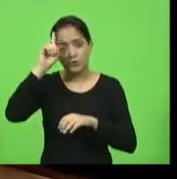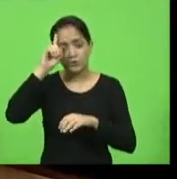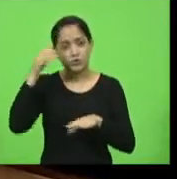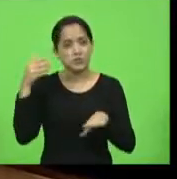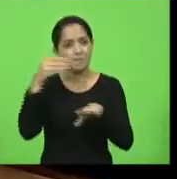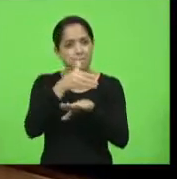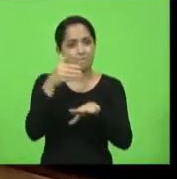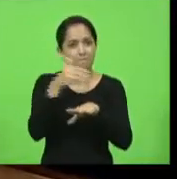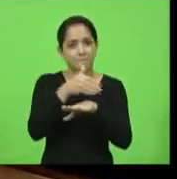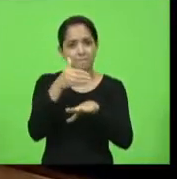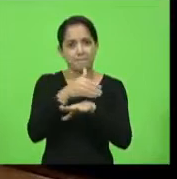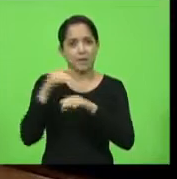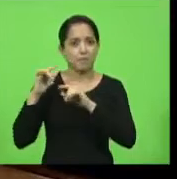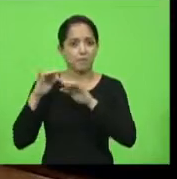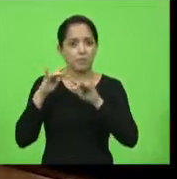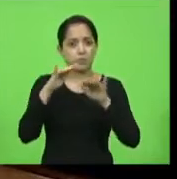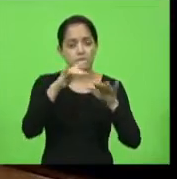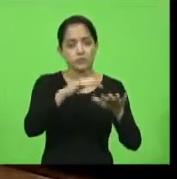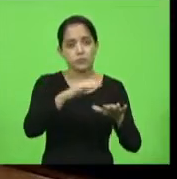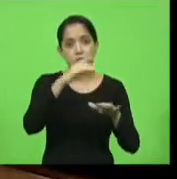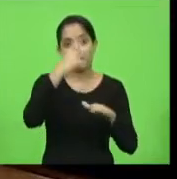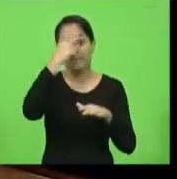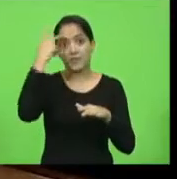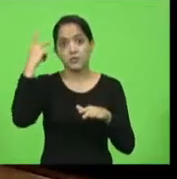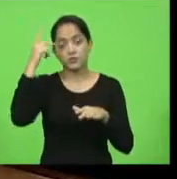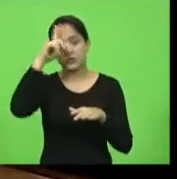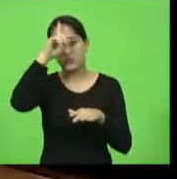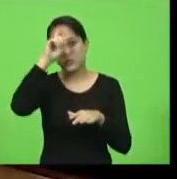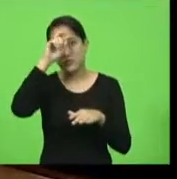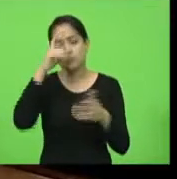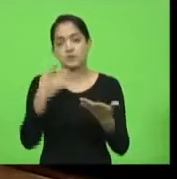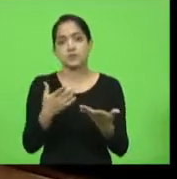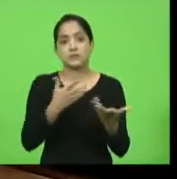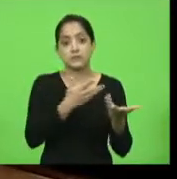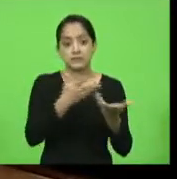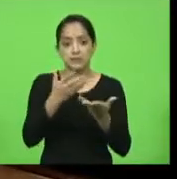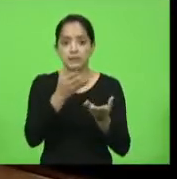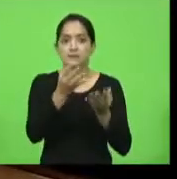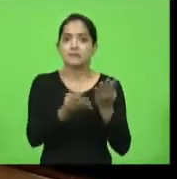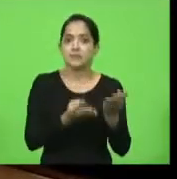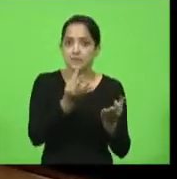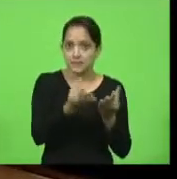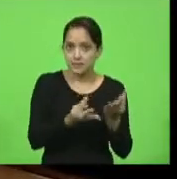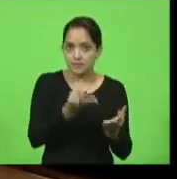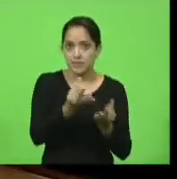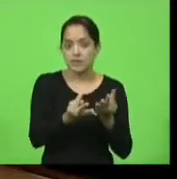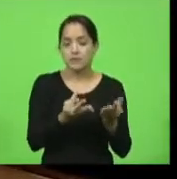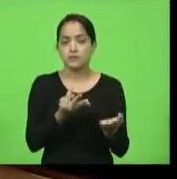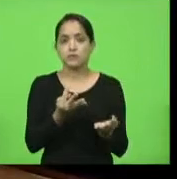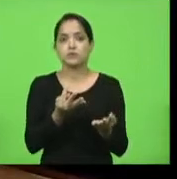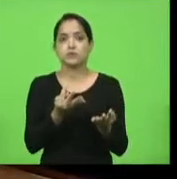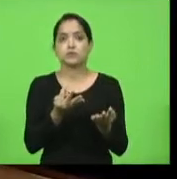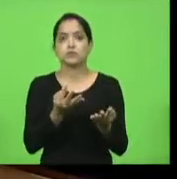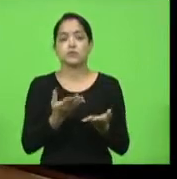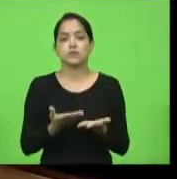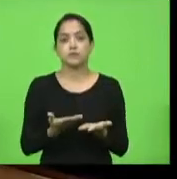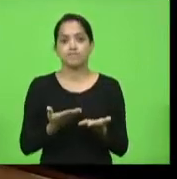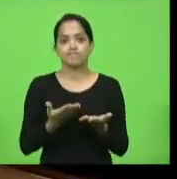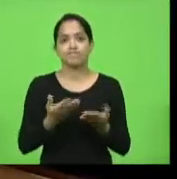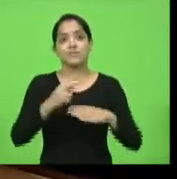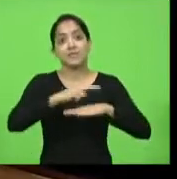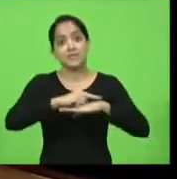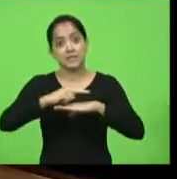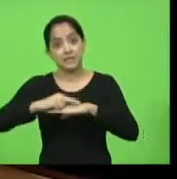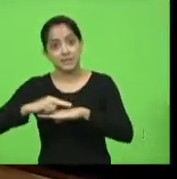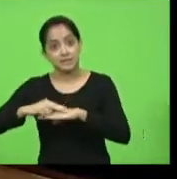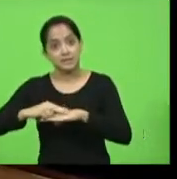hospitais em estado grave, na busca de assistência médica hospitalar, na busca de internação